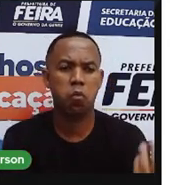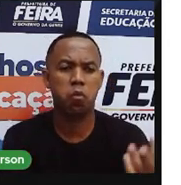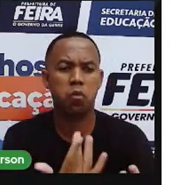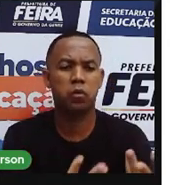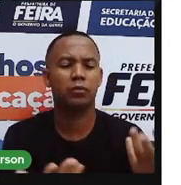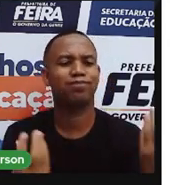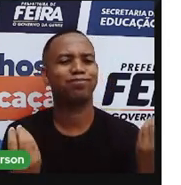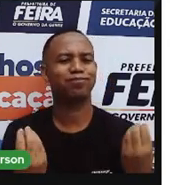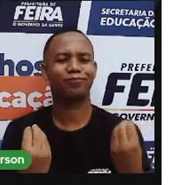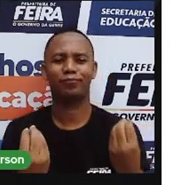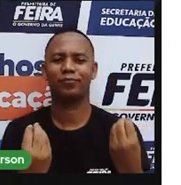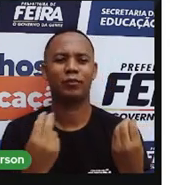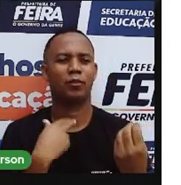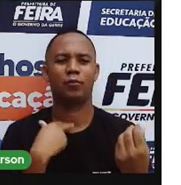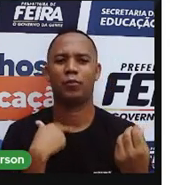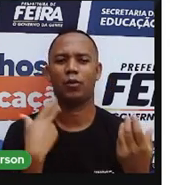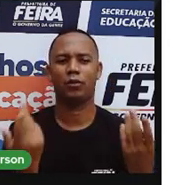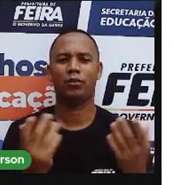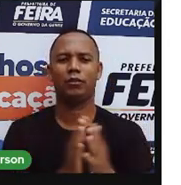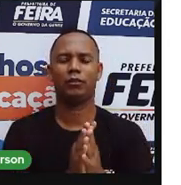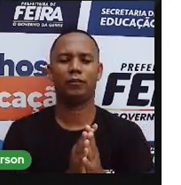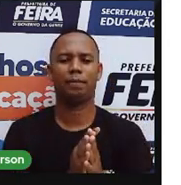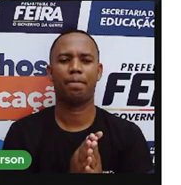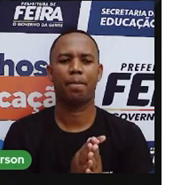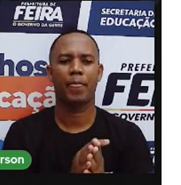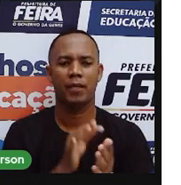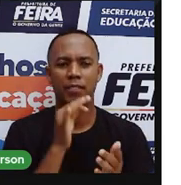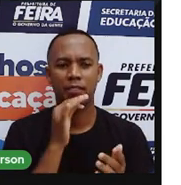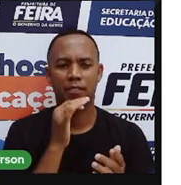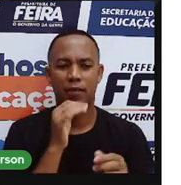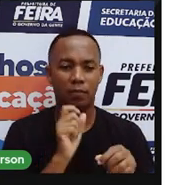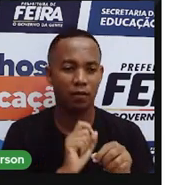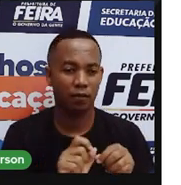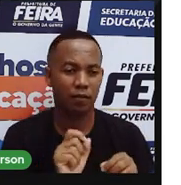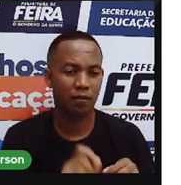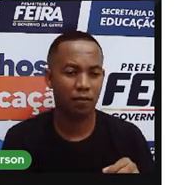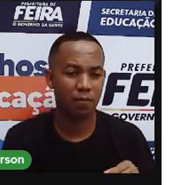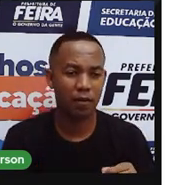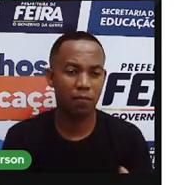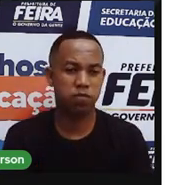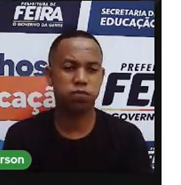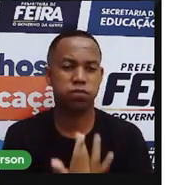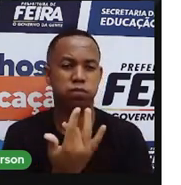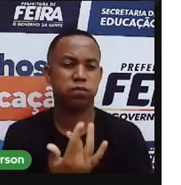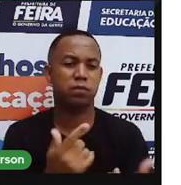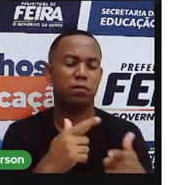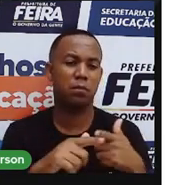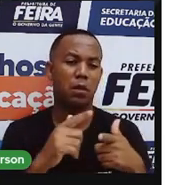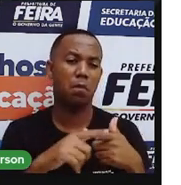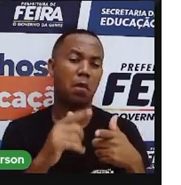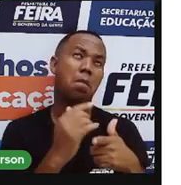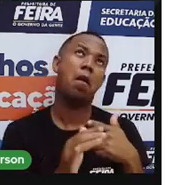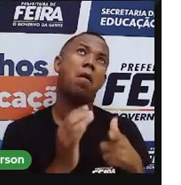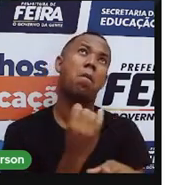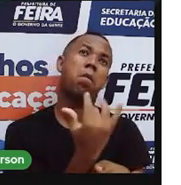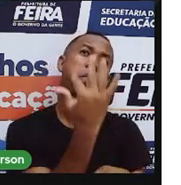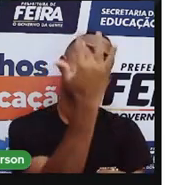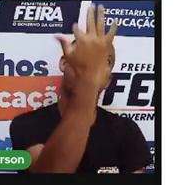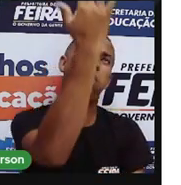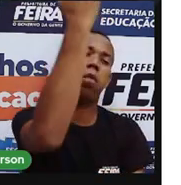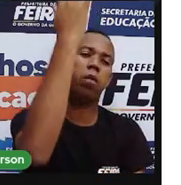lixo. E aí o que que se faz com esse lixo? Algumas pessoas fazem a queima do lixo. E essa fumaça que sai, ela acaba o quê?